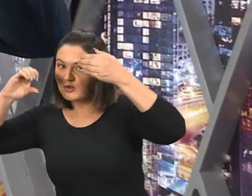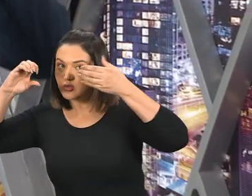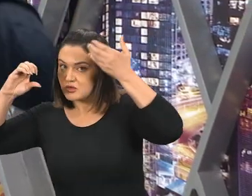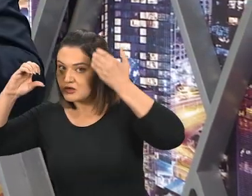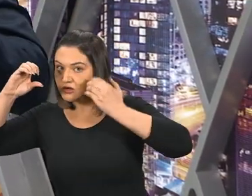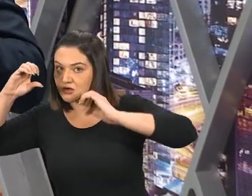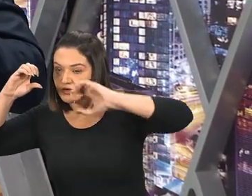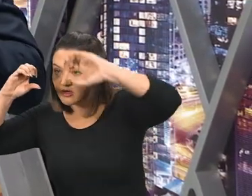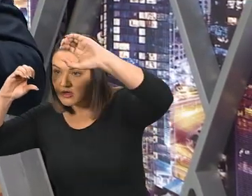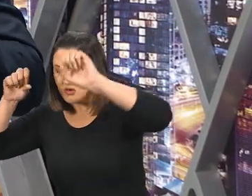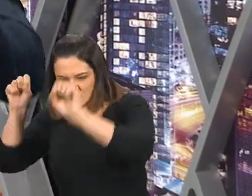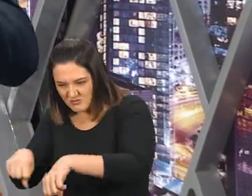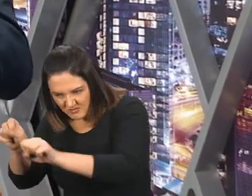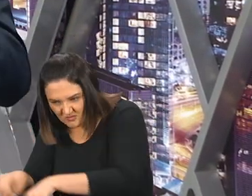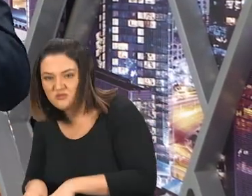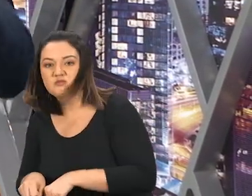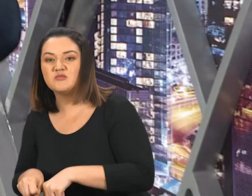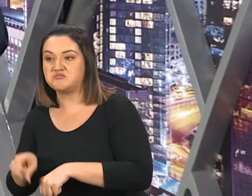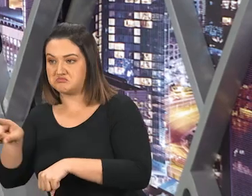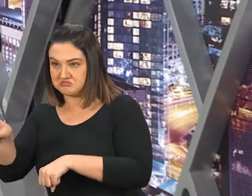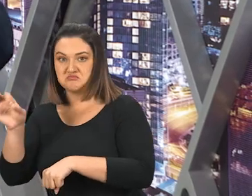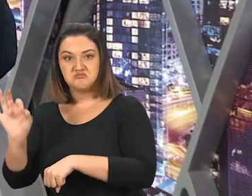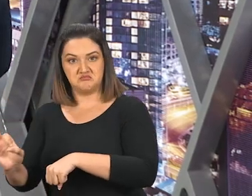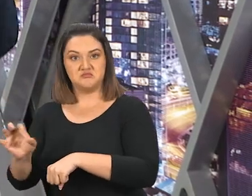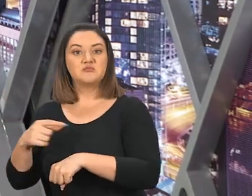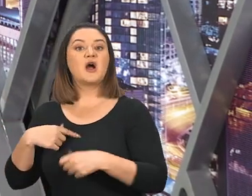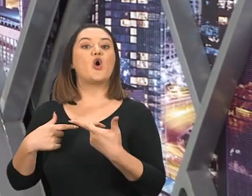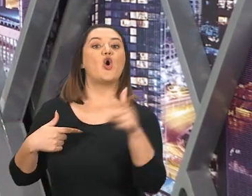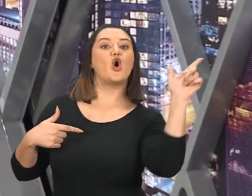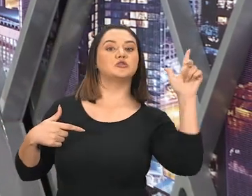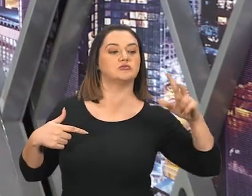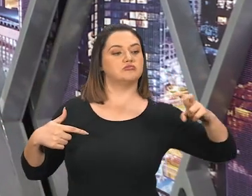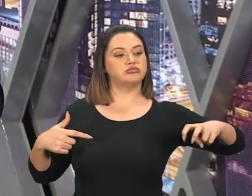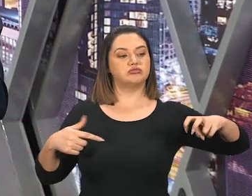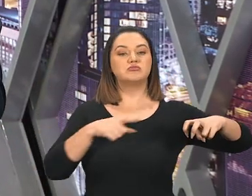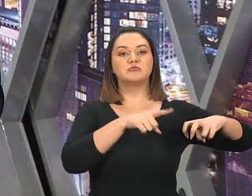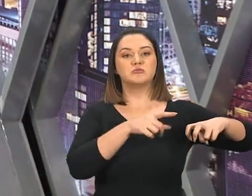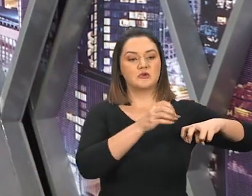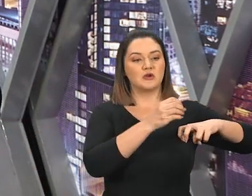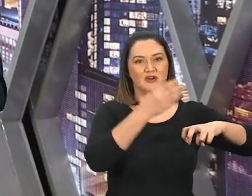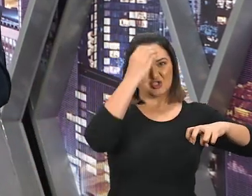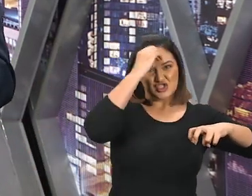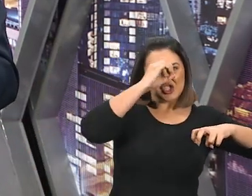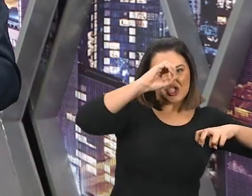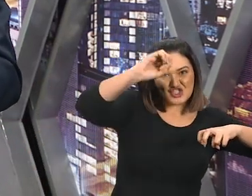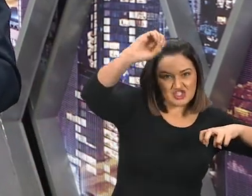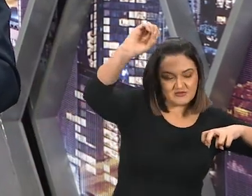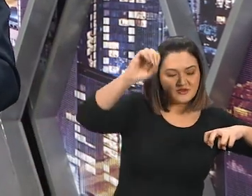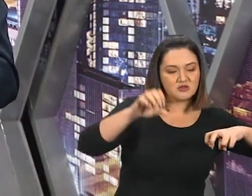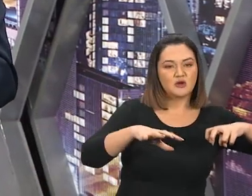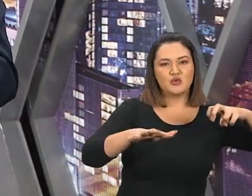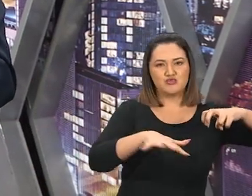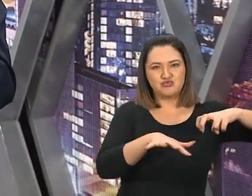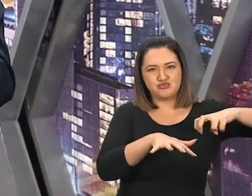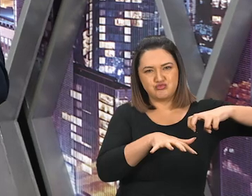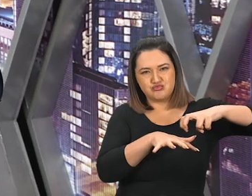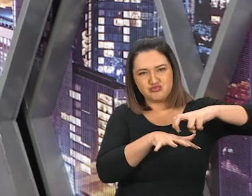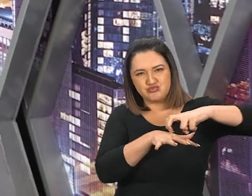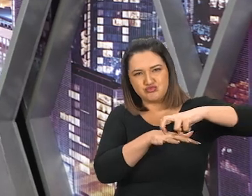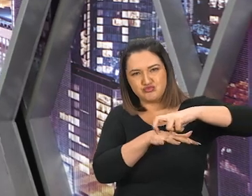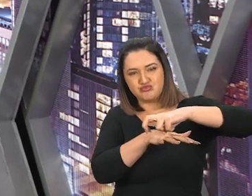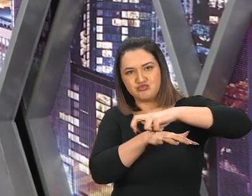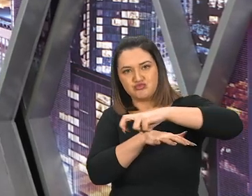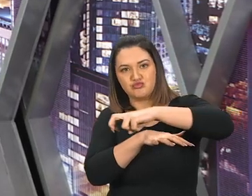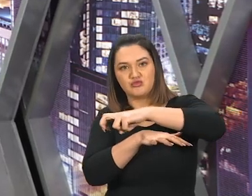tal, Tinha dois chifres o carneiro. Agora aparece um bode, Que vem voando, Que vem do ocidente. E tem um chifre só, No meio da testa.